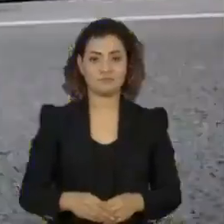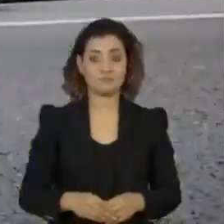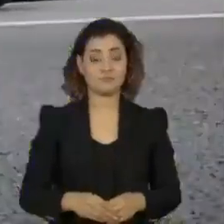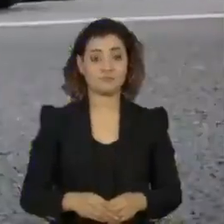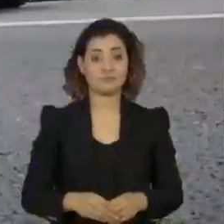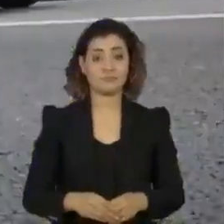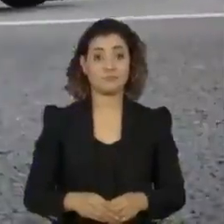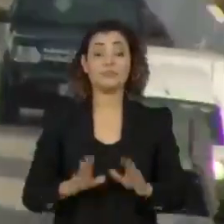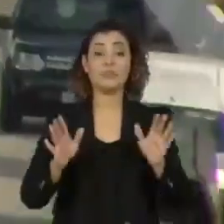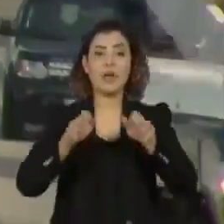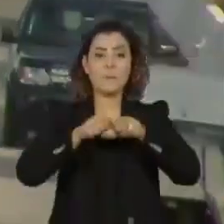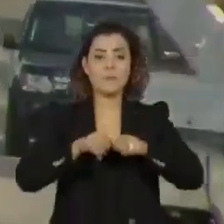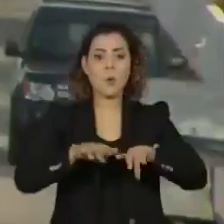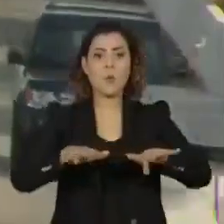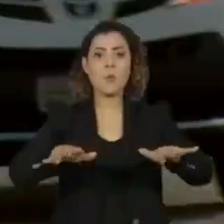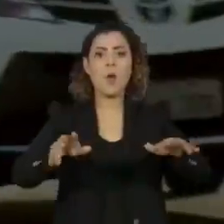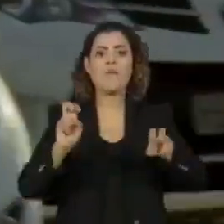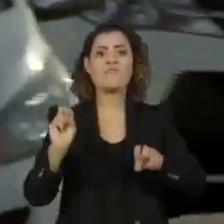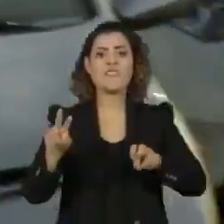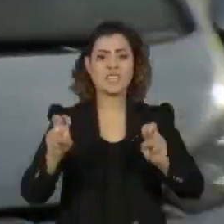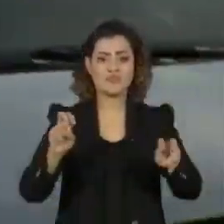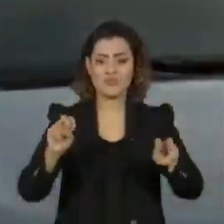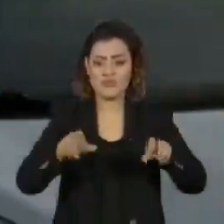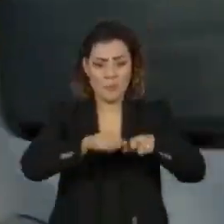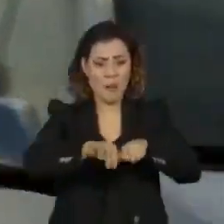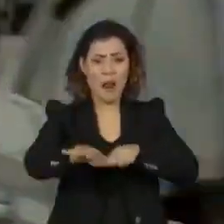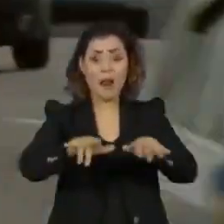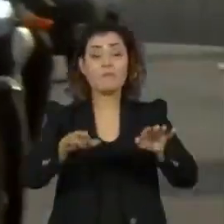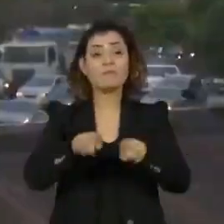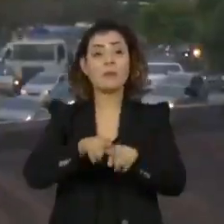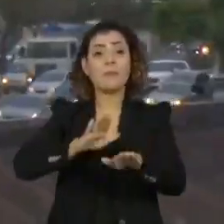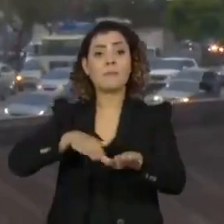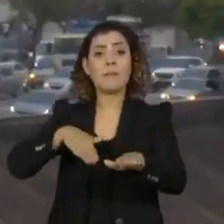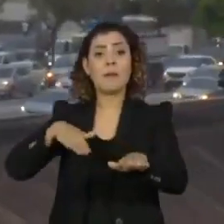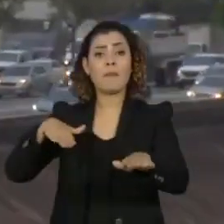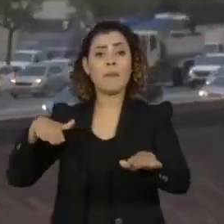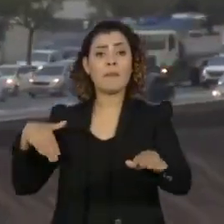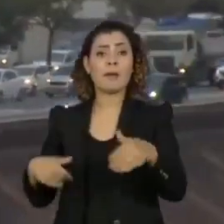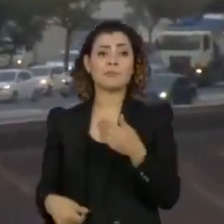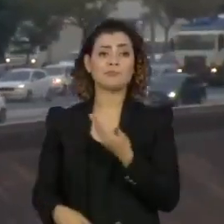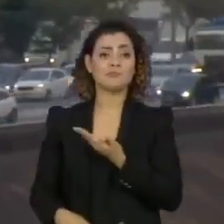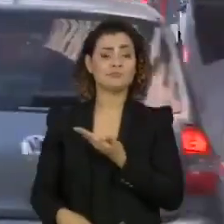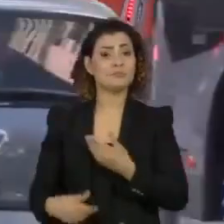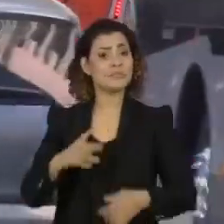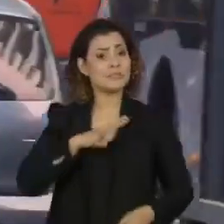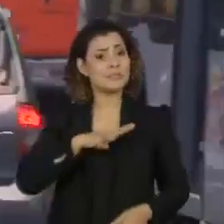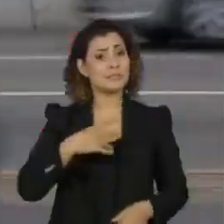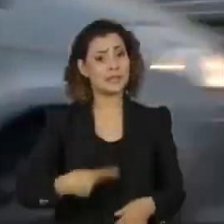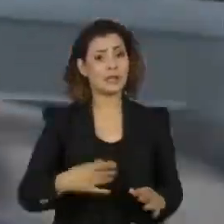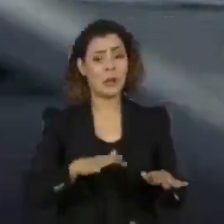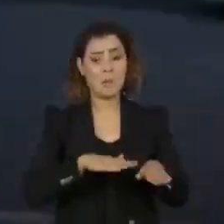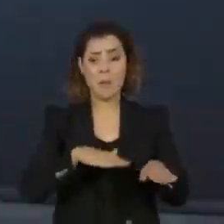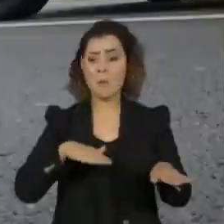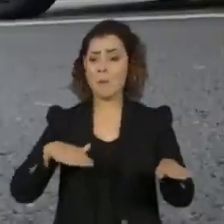Assim como a proliferação do vírus, os congestionamentos se espalham nas cidades.